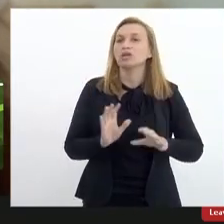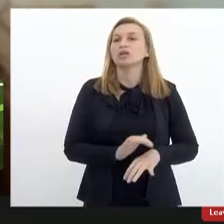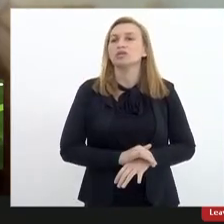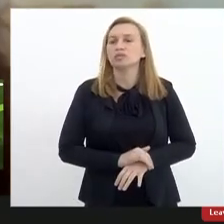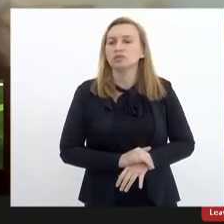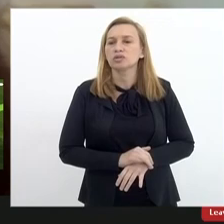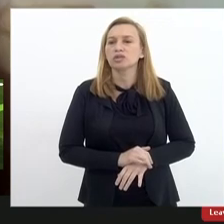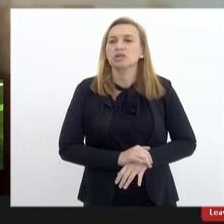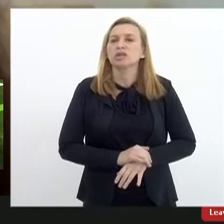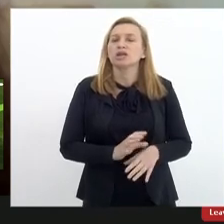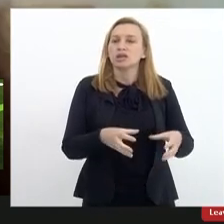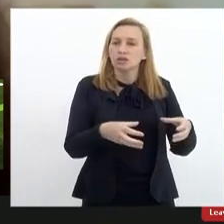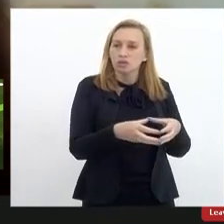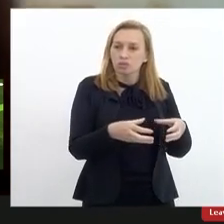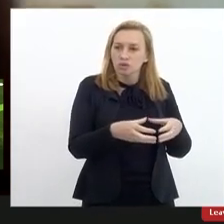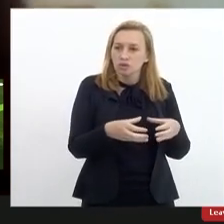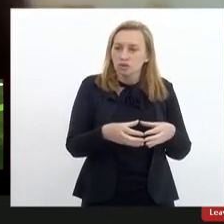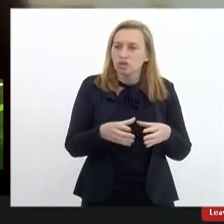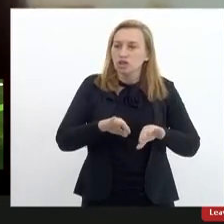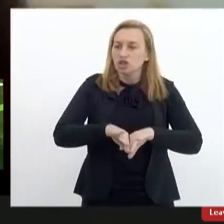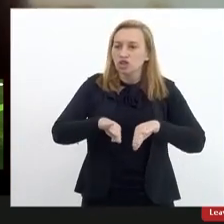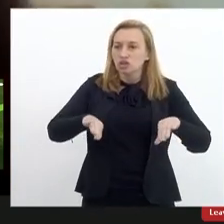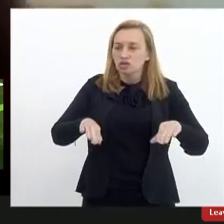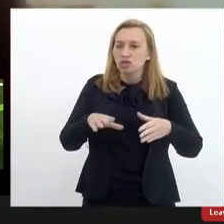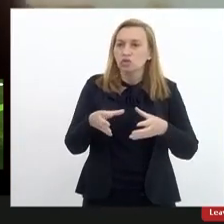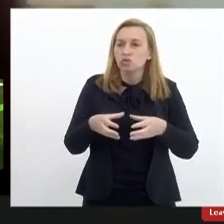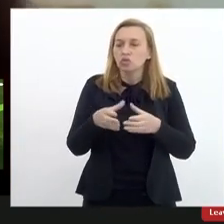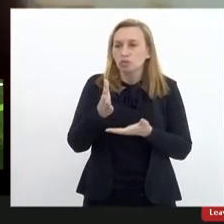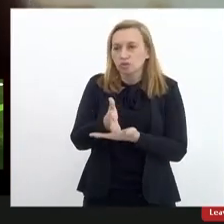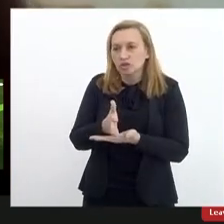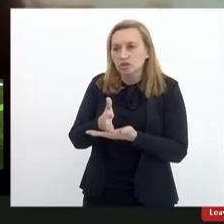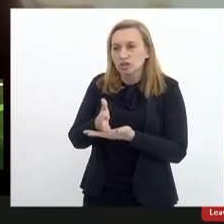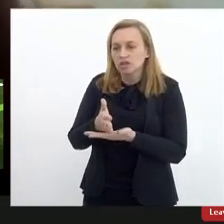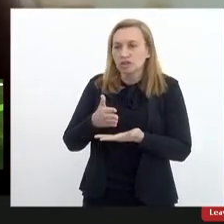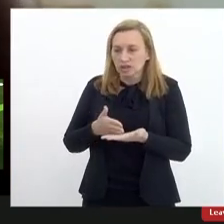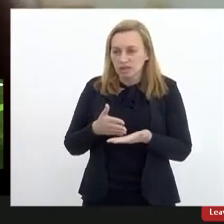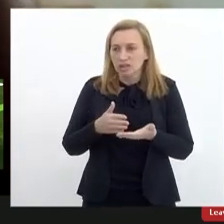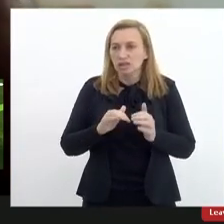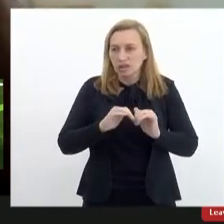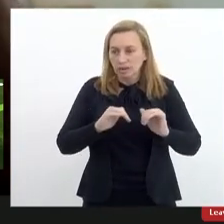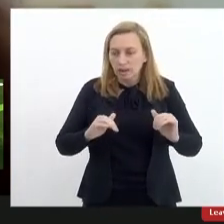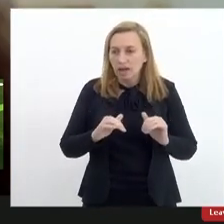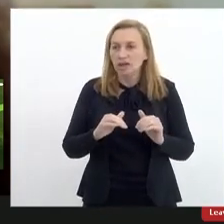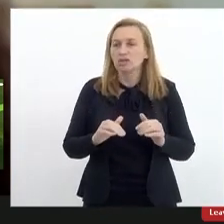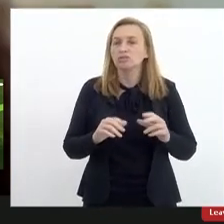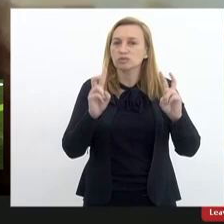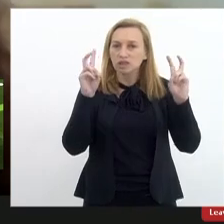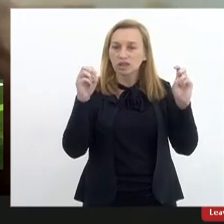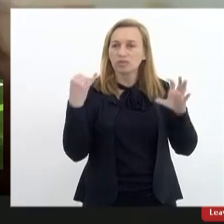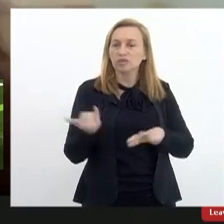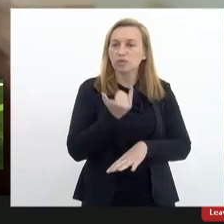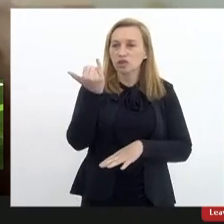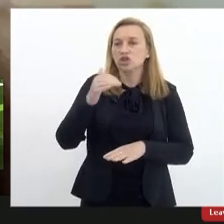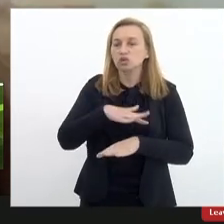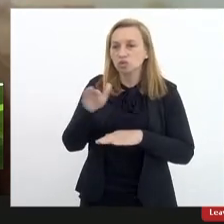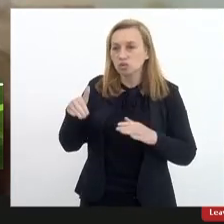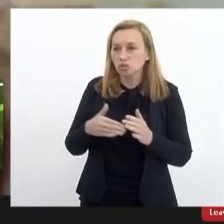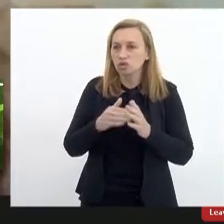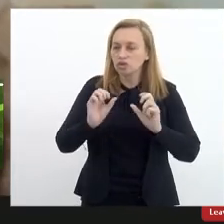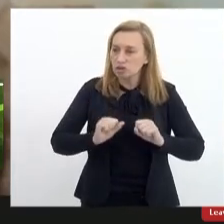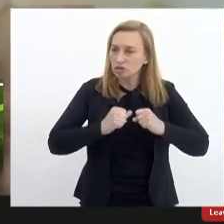e comissões que divide grupos de trabalho com temas especiais relevantes então todos têm tido